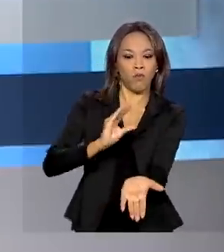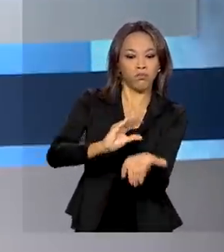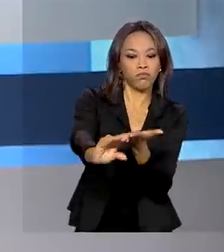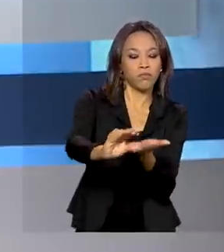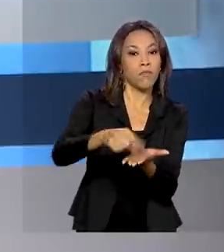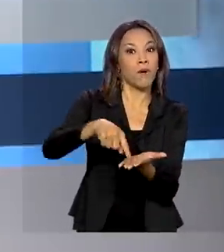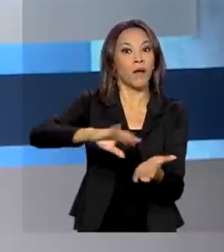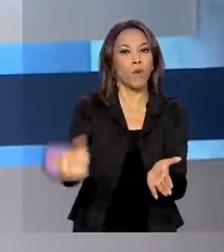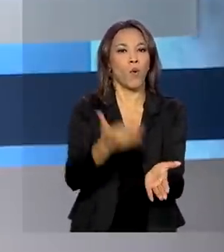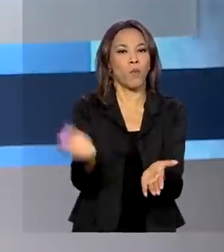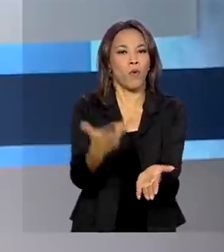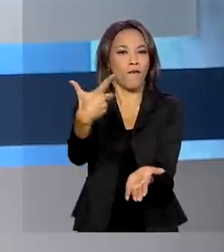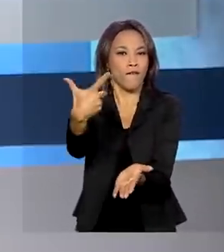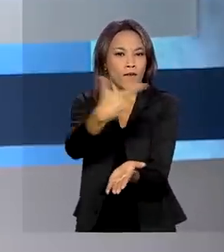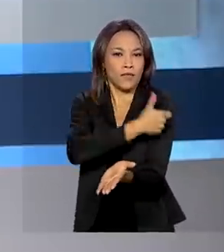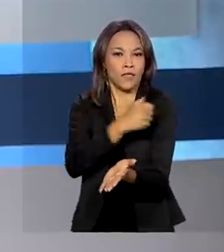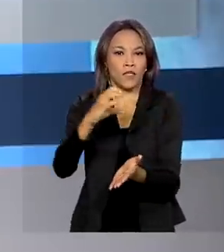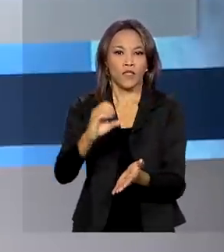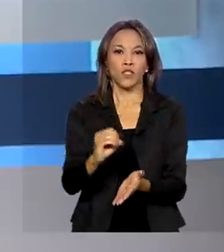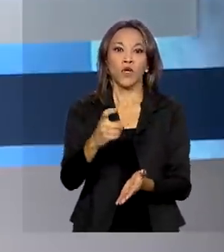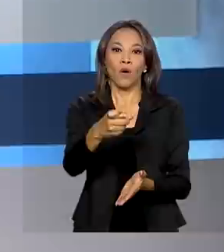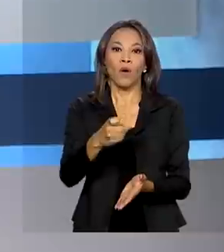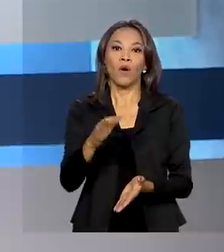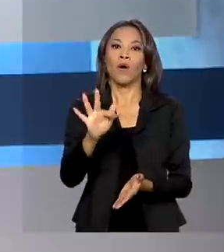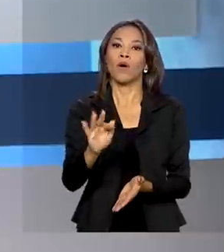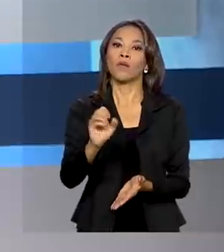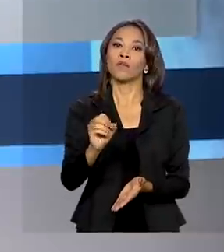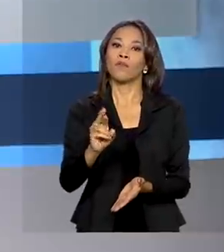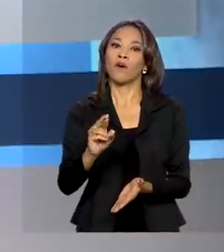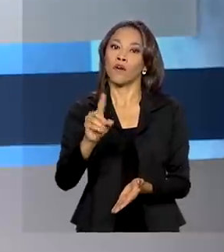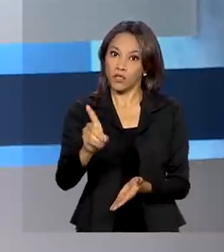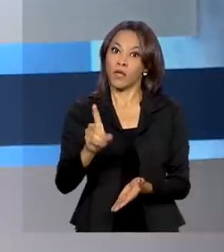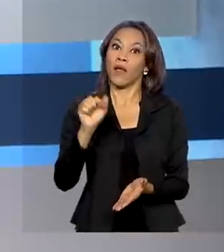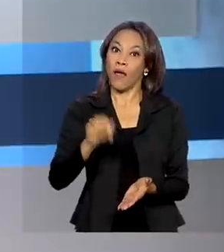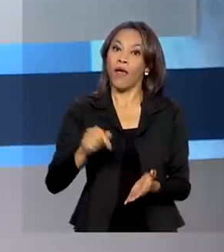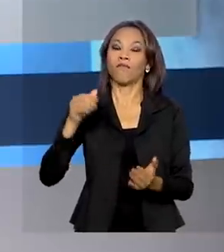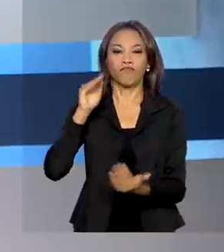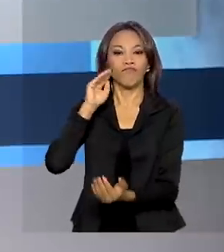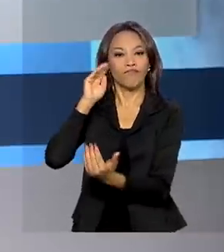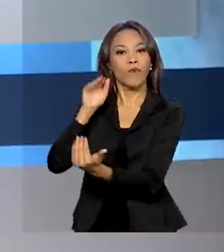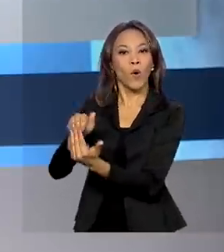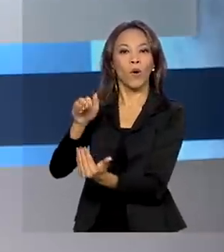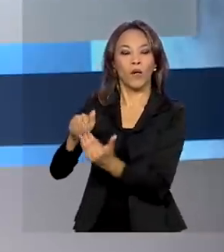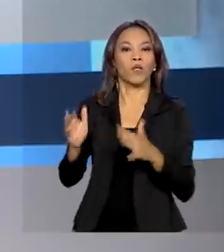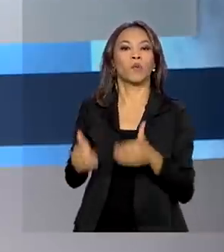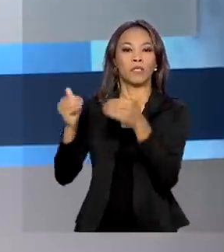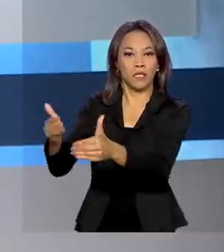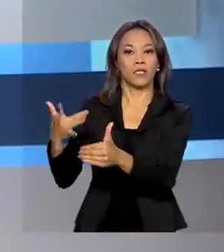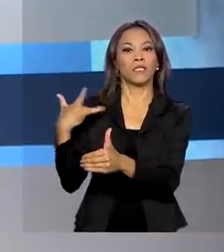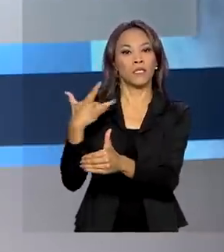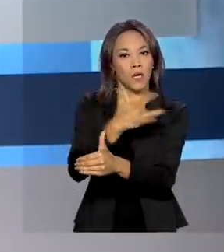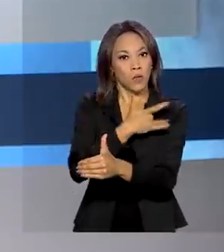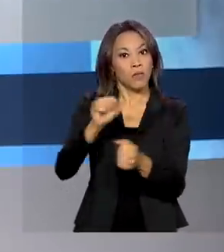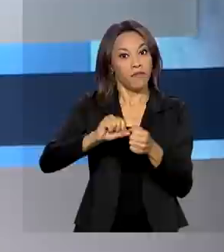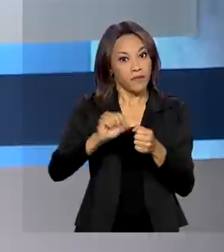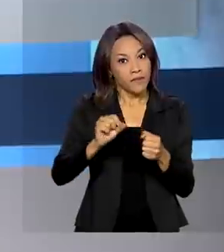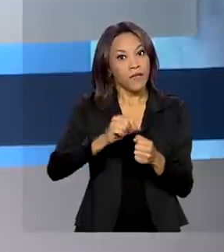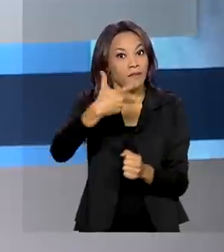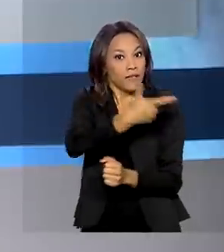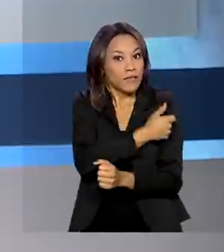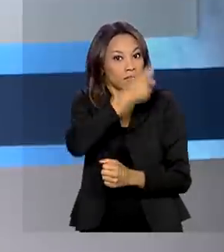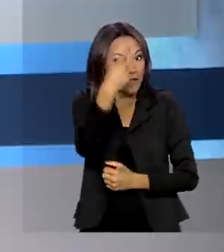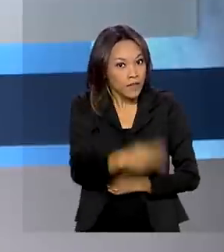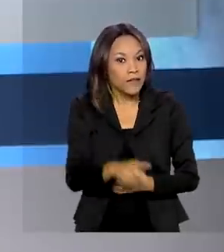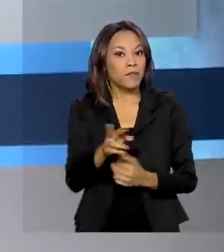vacina de Oxford. A liberação do dinheiro está prevista em acordo do Ministério da Saúde para a produção da vacina aqui no Brasil pela